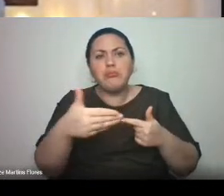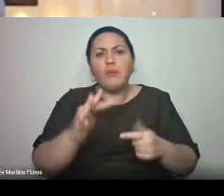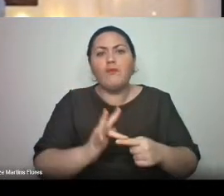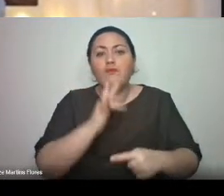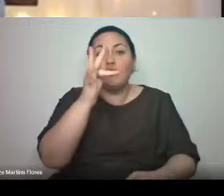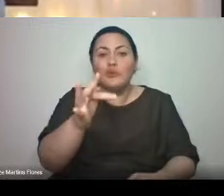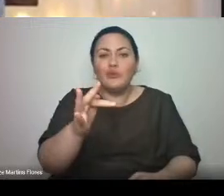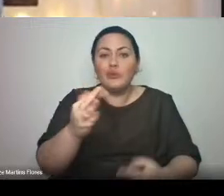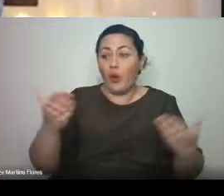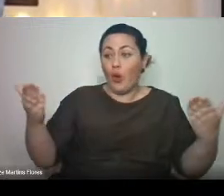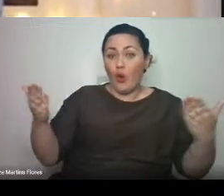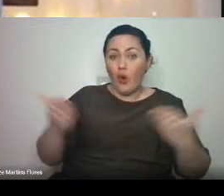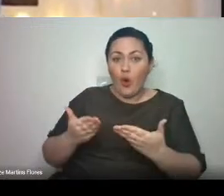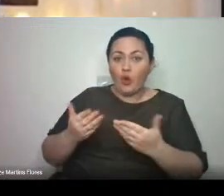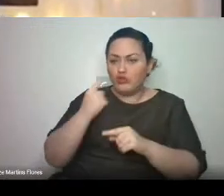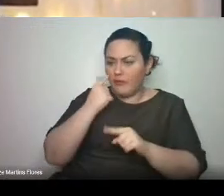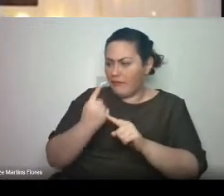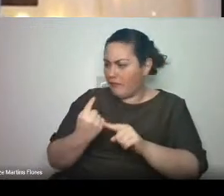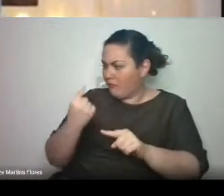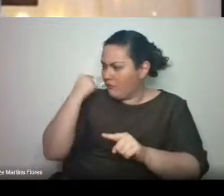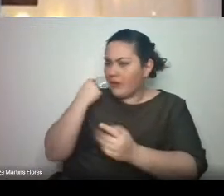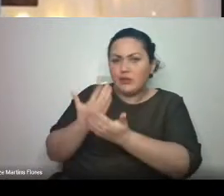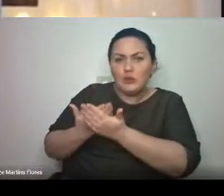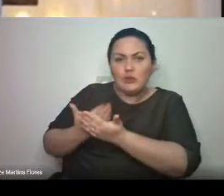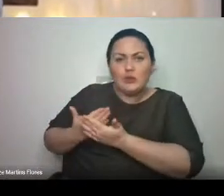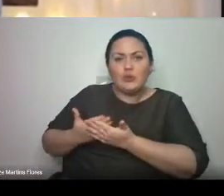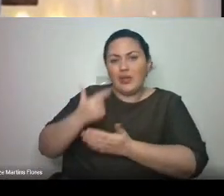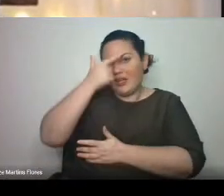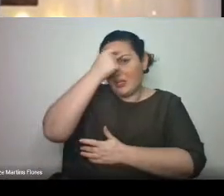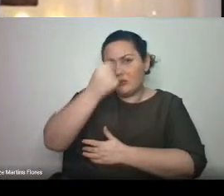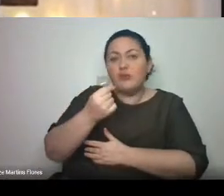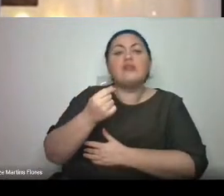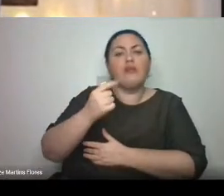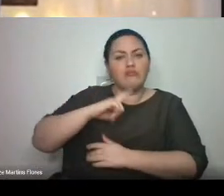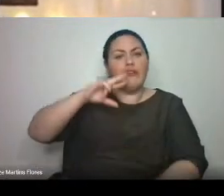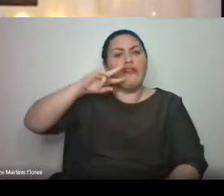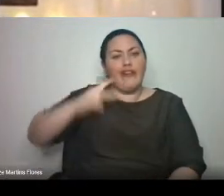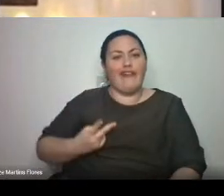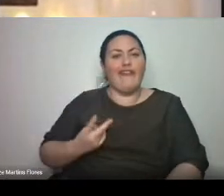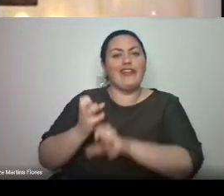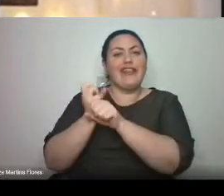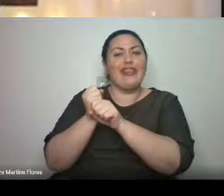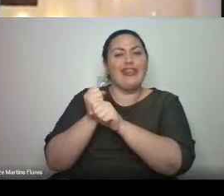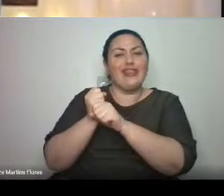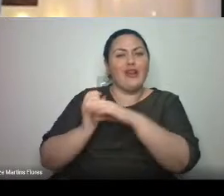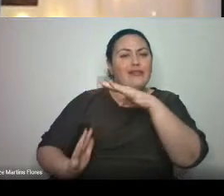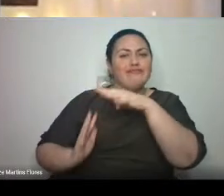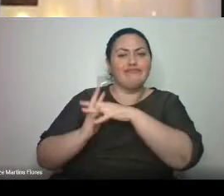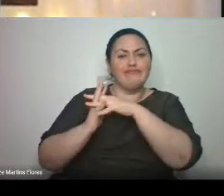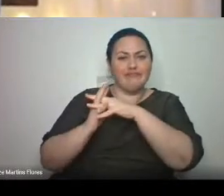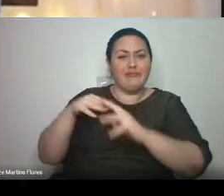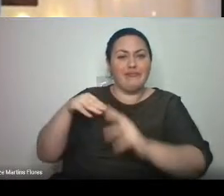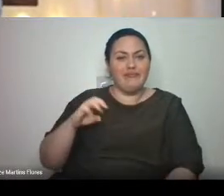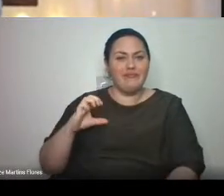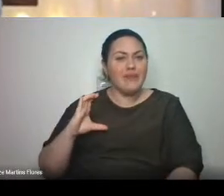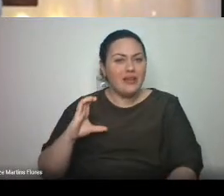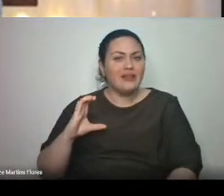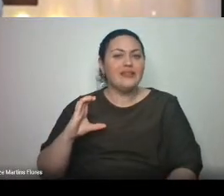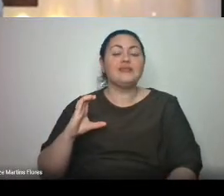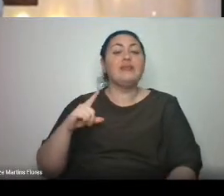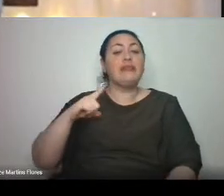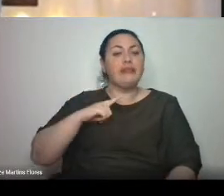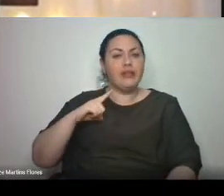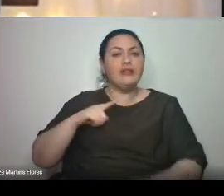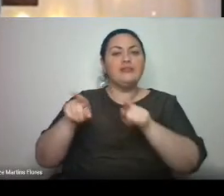nos alegrar porque, ao longo da nossa graduação, o nosso curso foi reconhecido com nota máxima pelo MEC. Temos o nosso espaço no